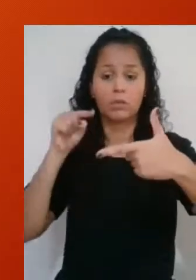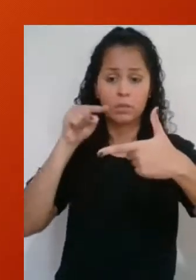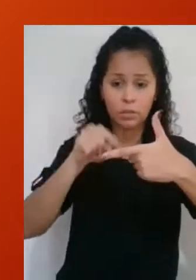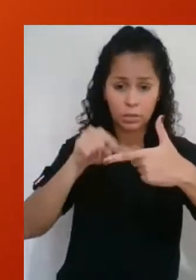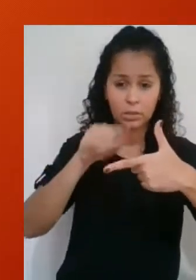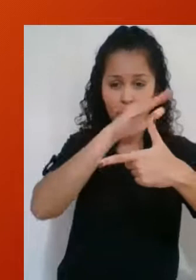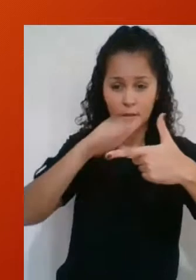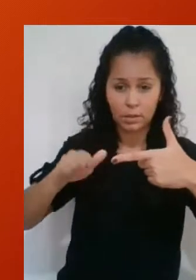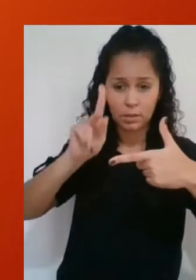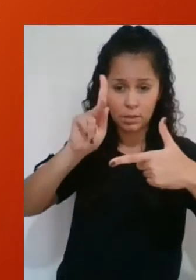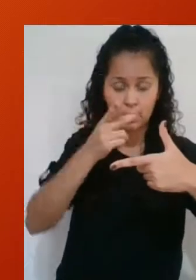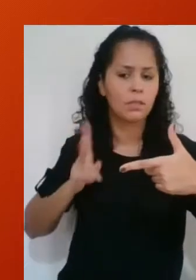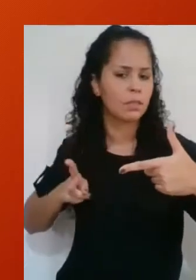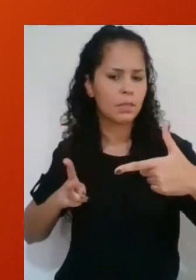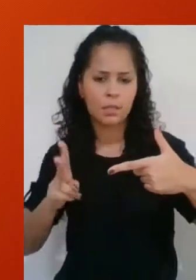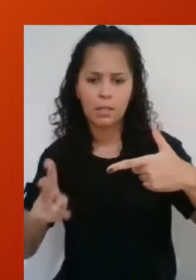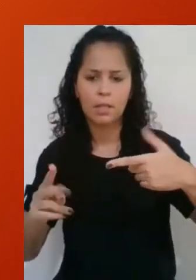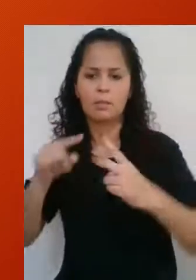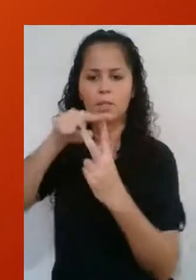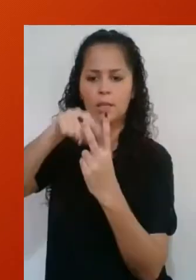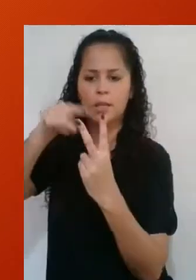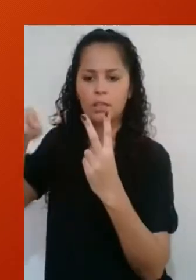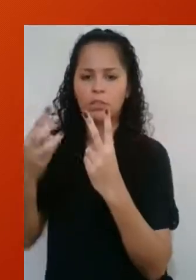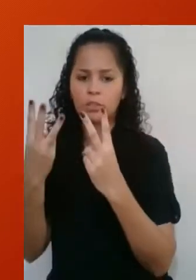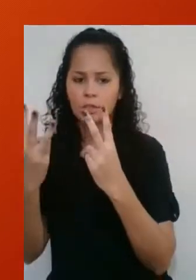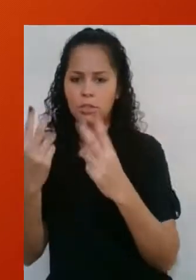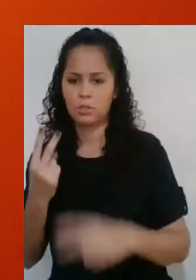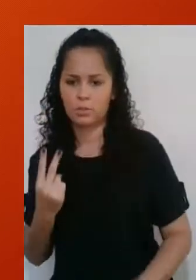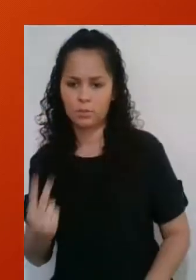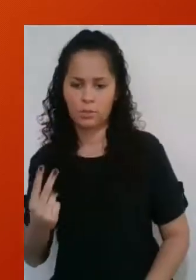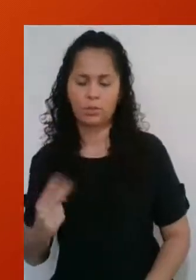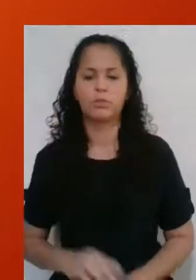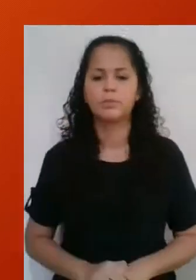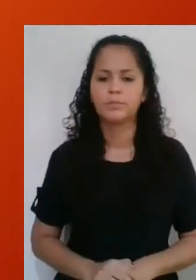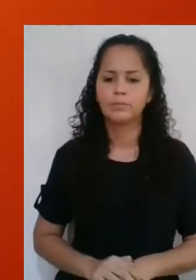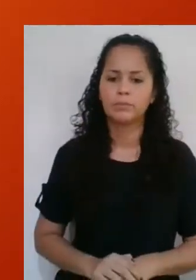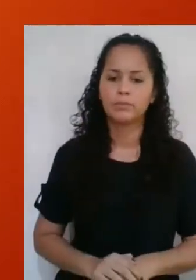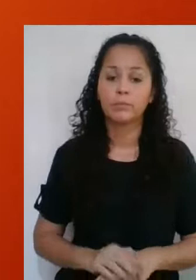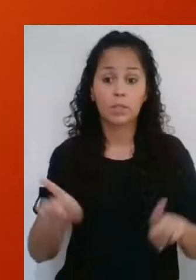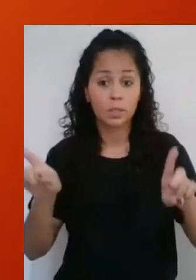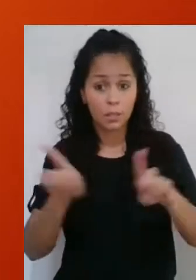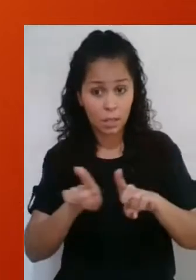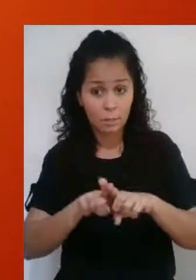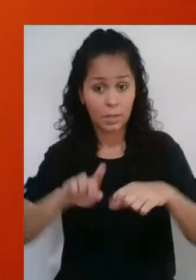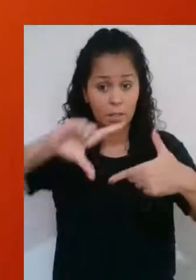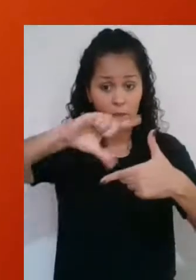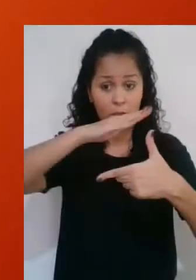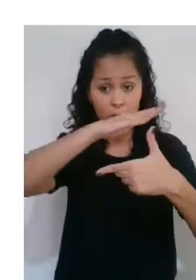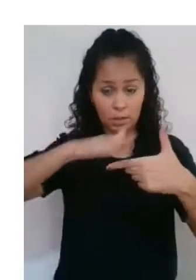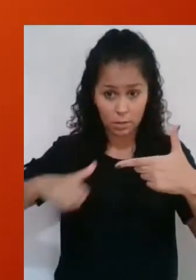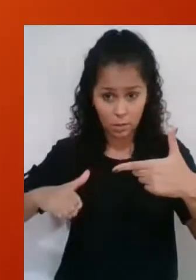cateto adjacente e a hipotenusa sempre será raiz de 3 sobre 2. E, finalmente, para